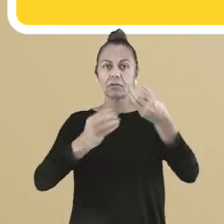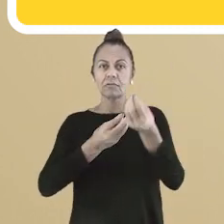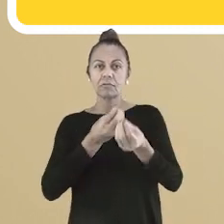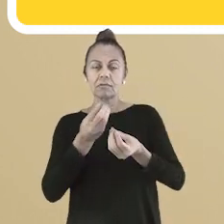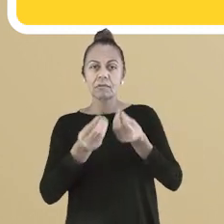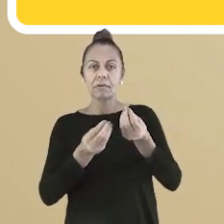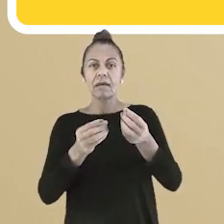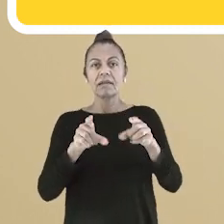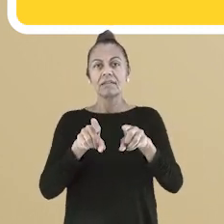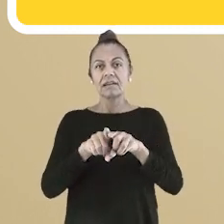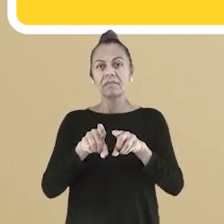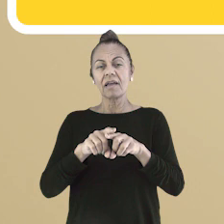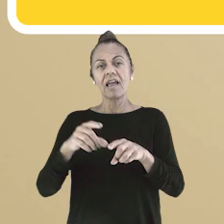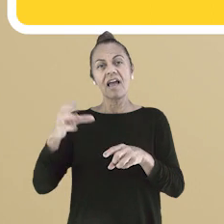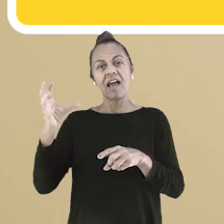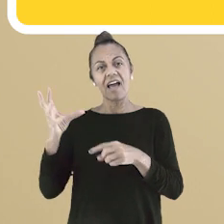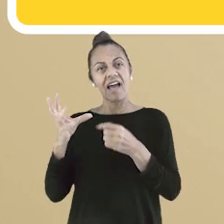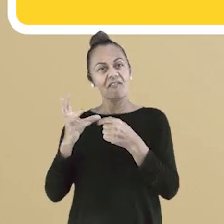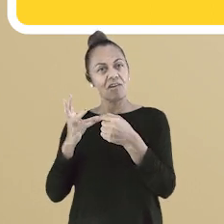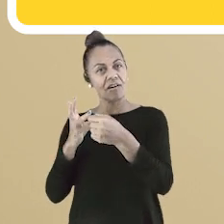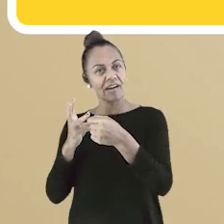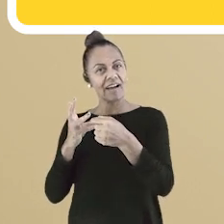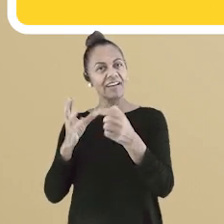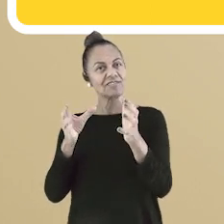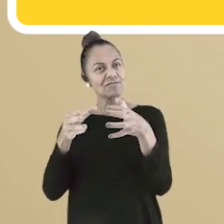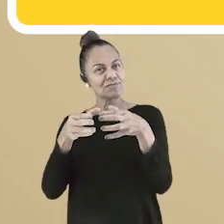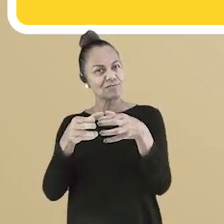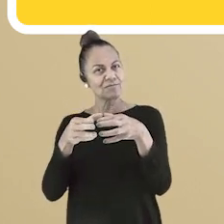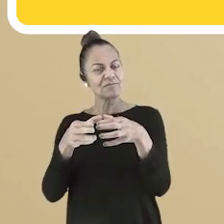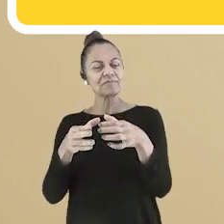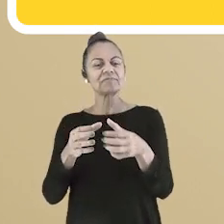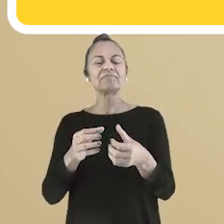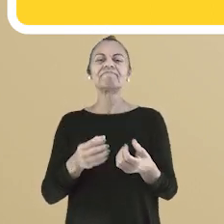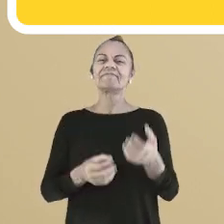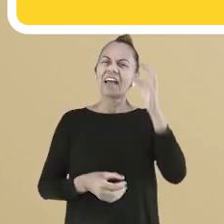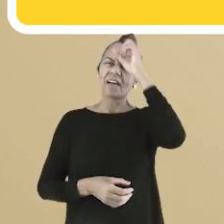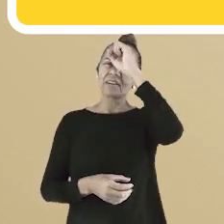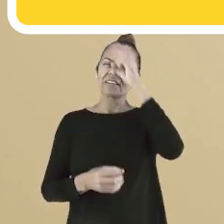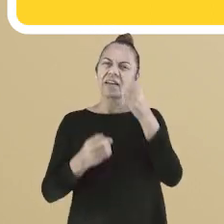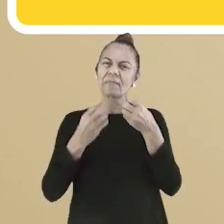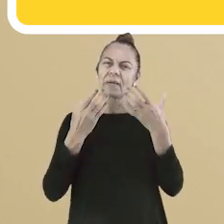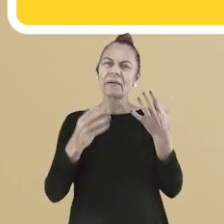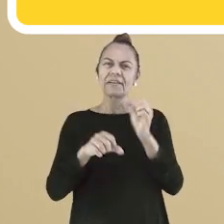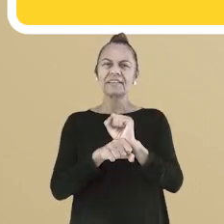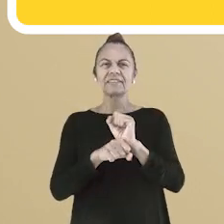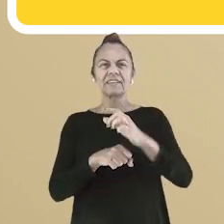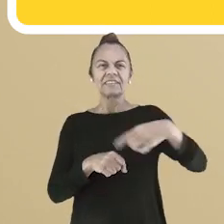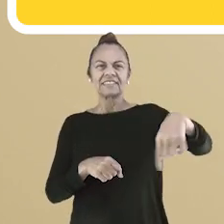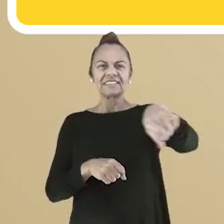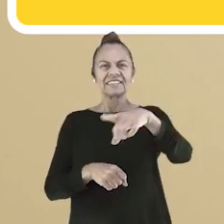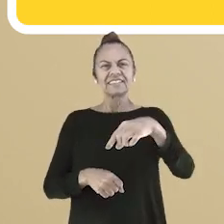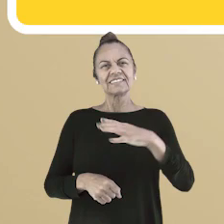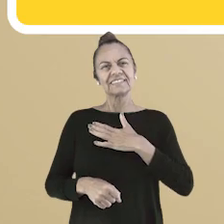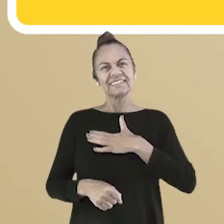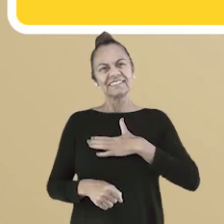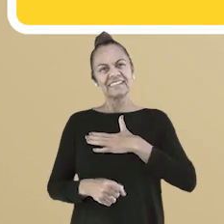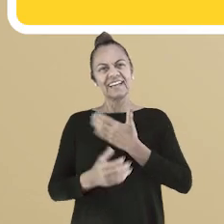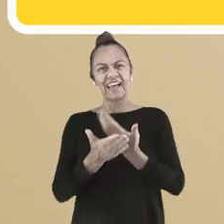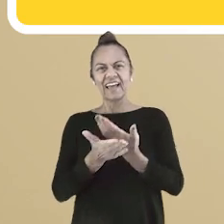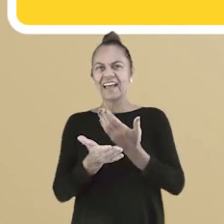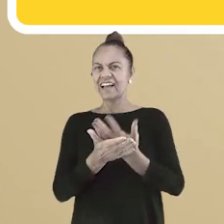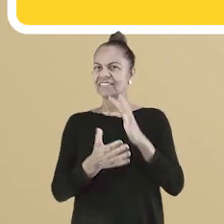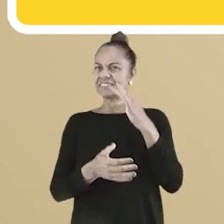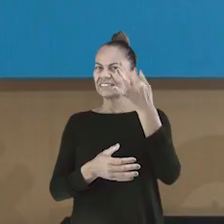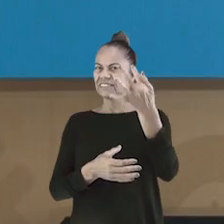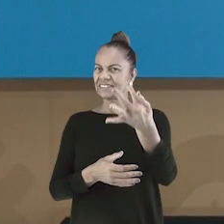E também vimos sobre as vogais. Aprender é sempre muito bom. Espero que todos tenham gostado da